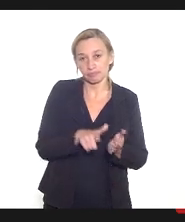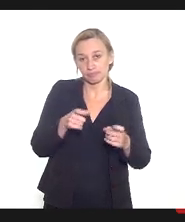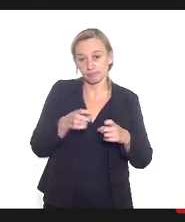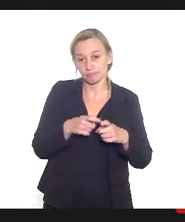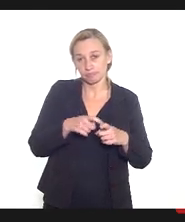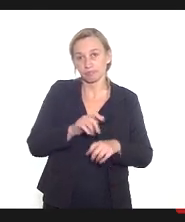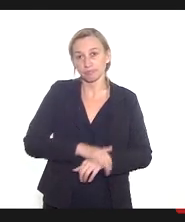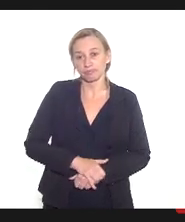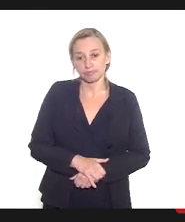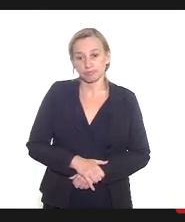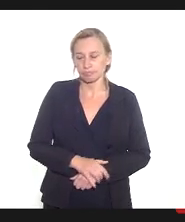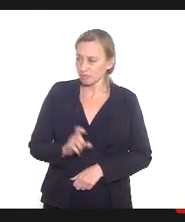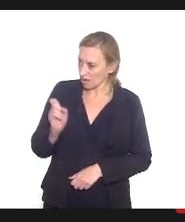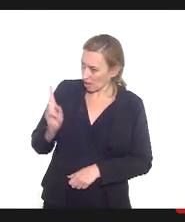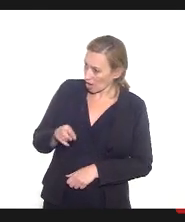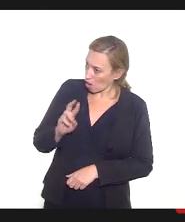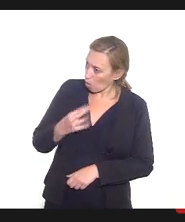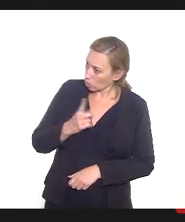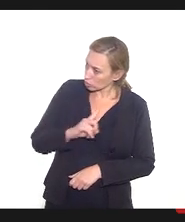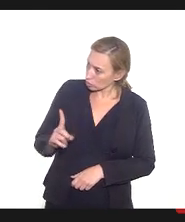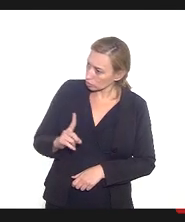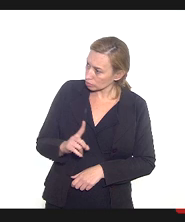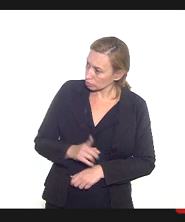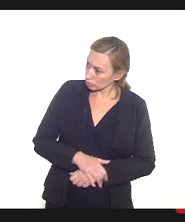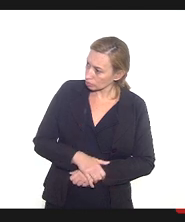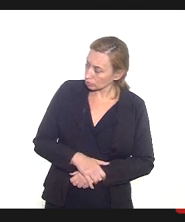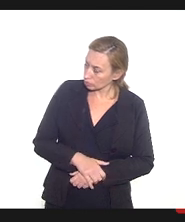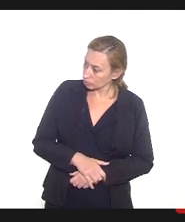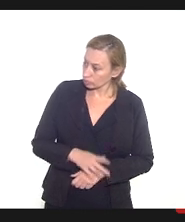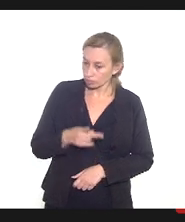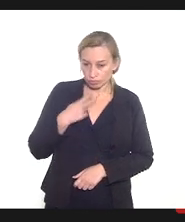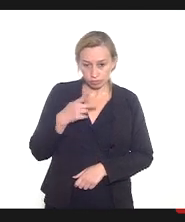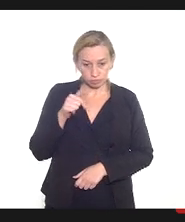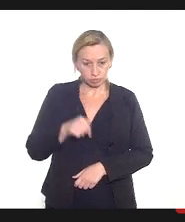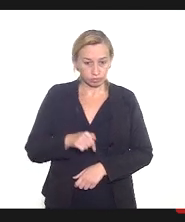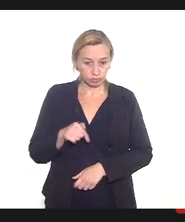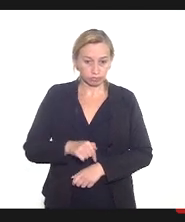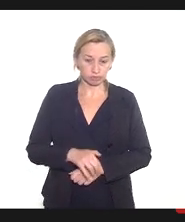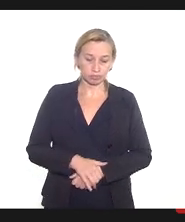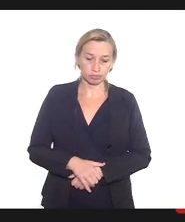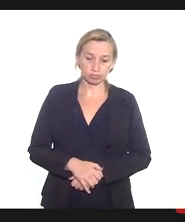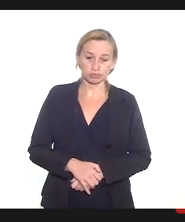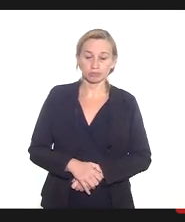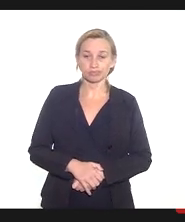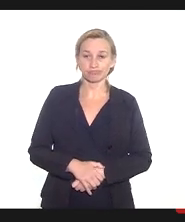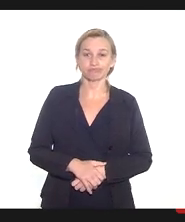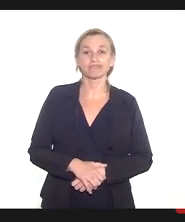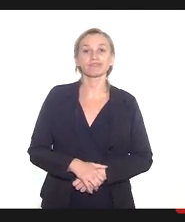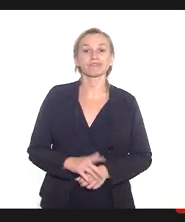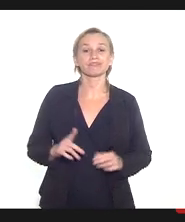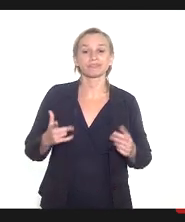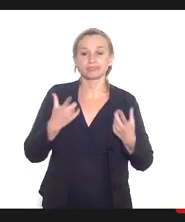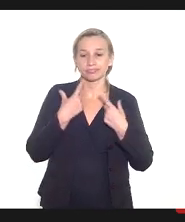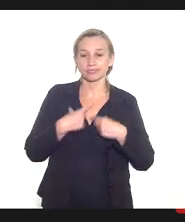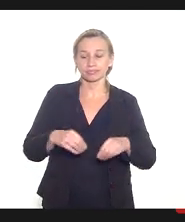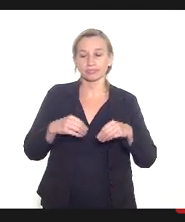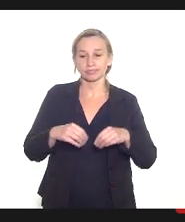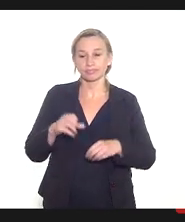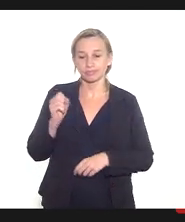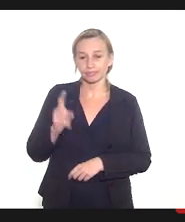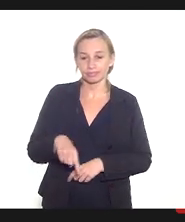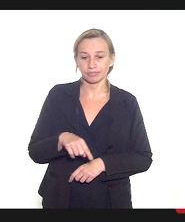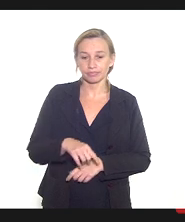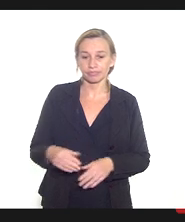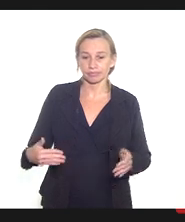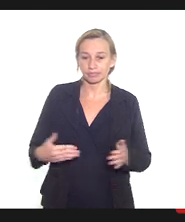é isso ou não é isso que a gente está falando aqui se é essa a mesma linguagem até